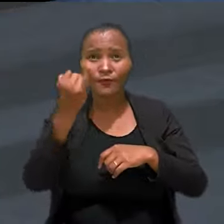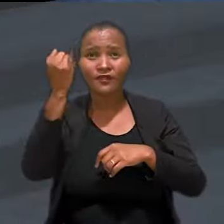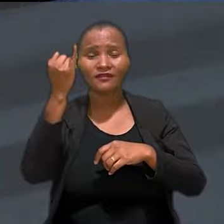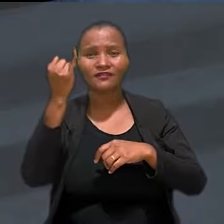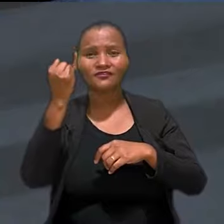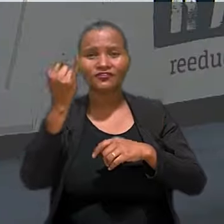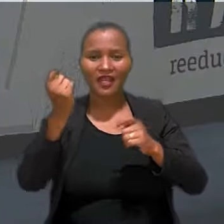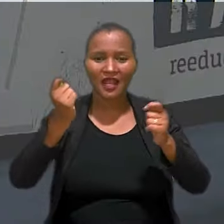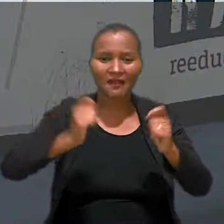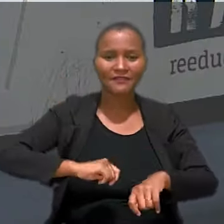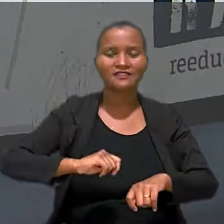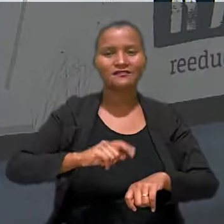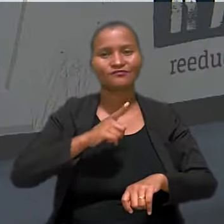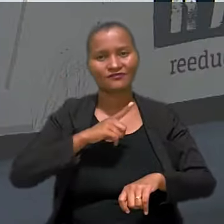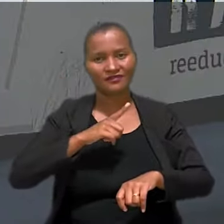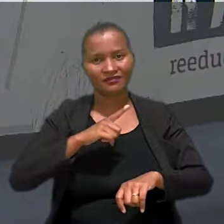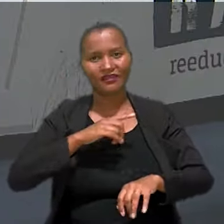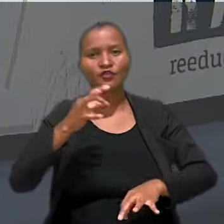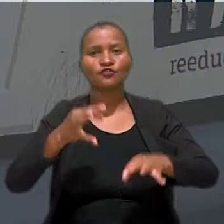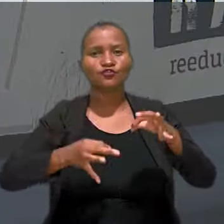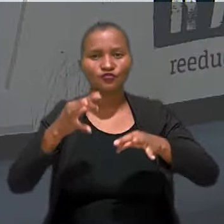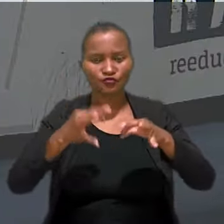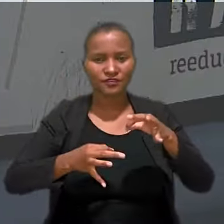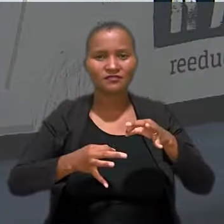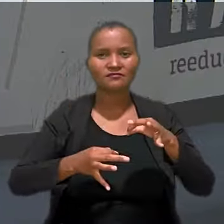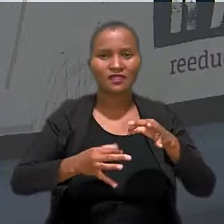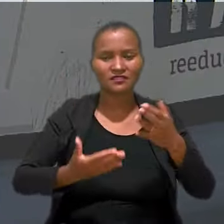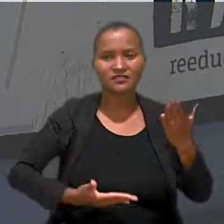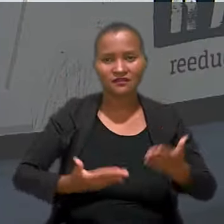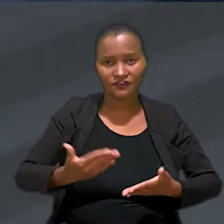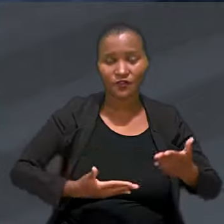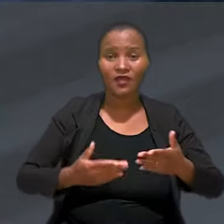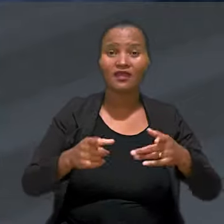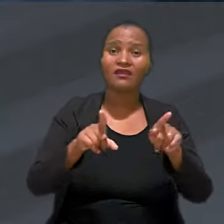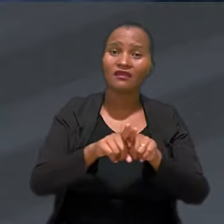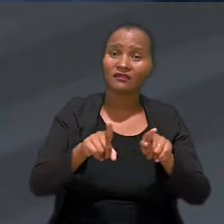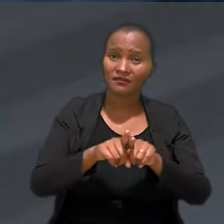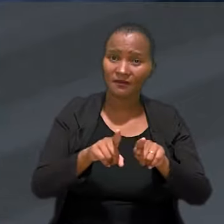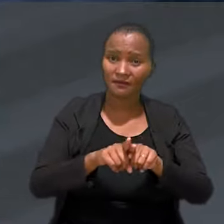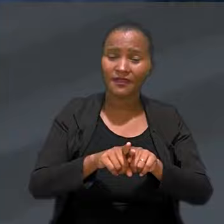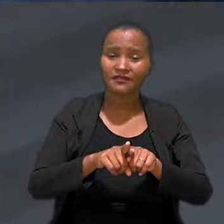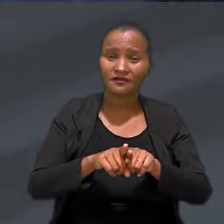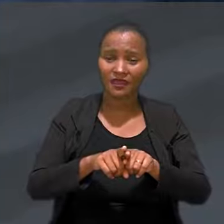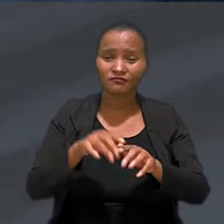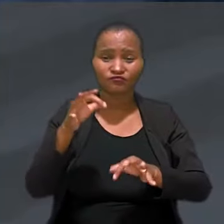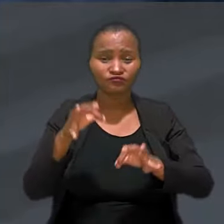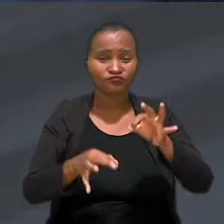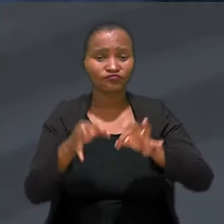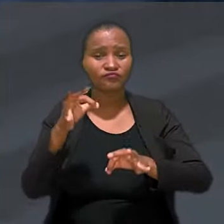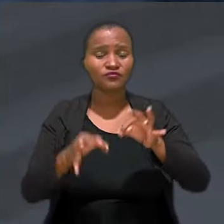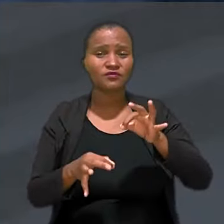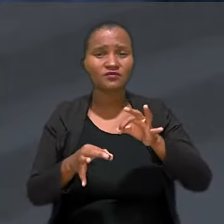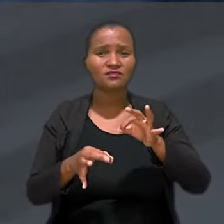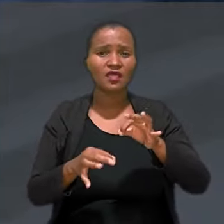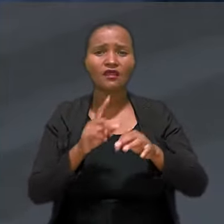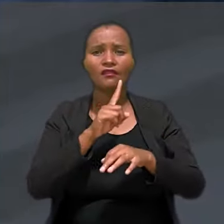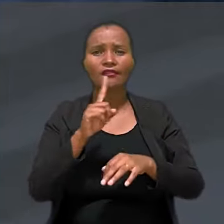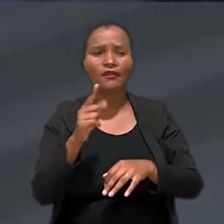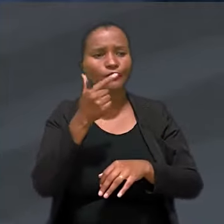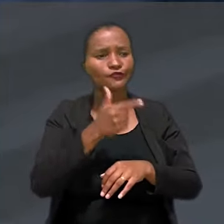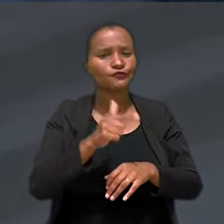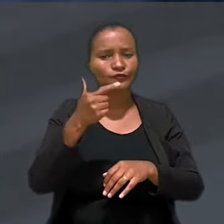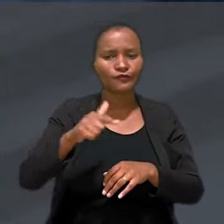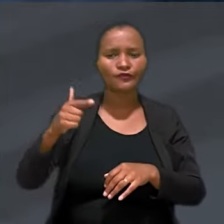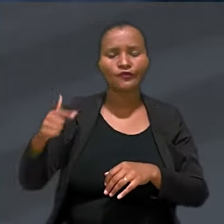importante investir em capacitação de juízes e de servidores e eu acho que também é importante o judiciário